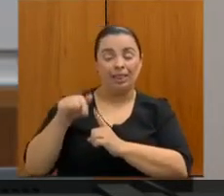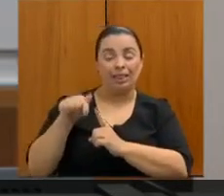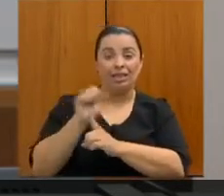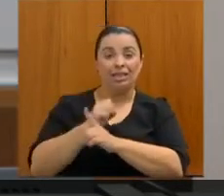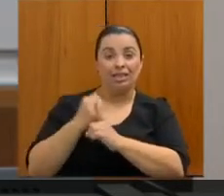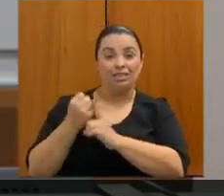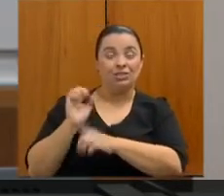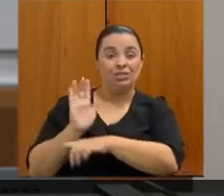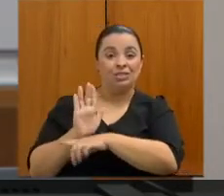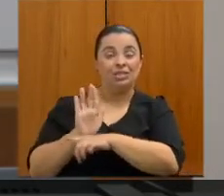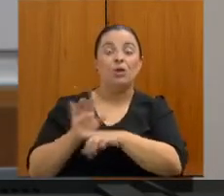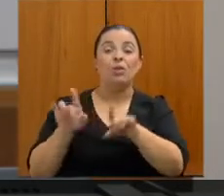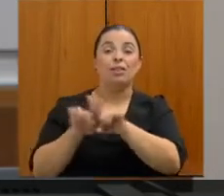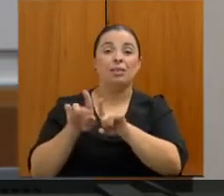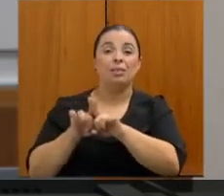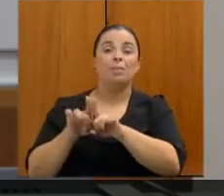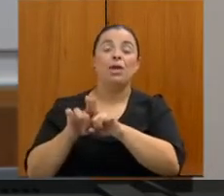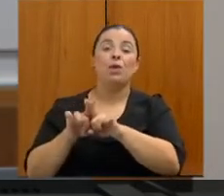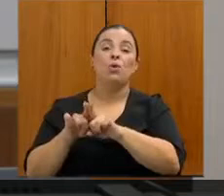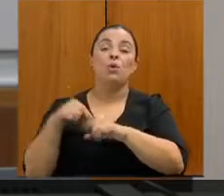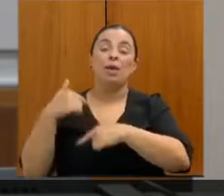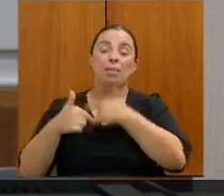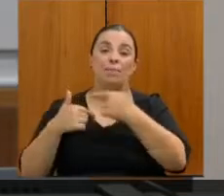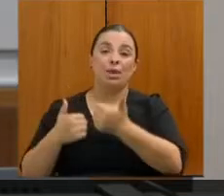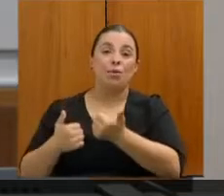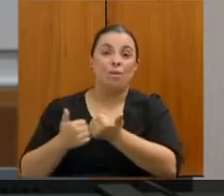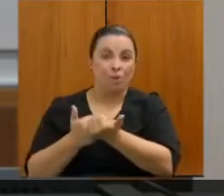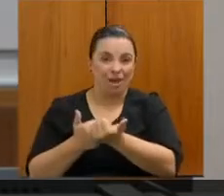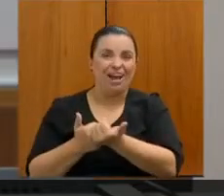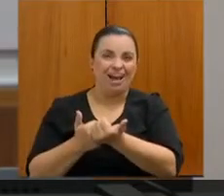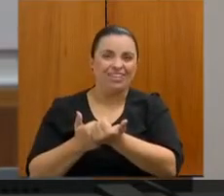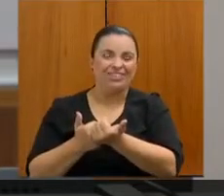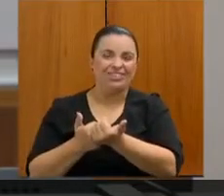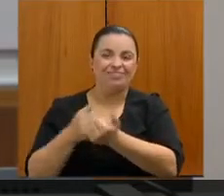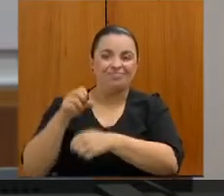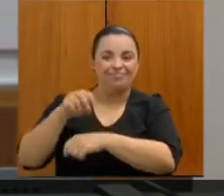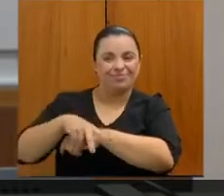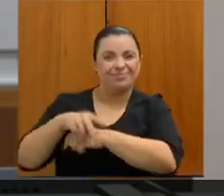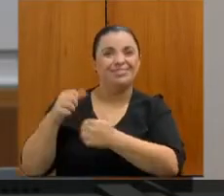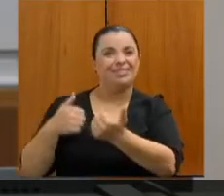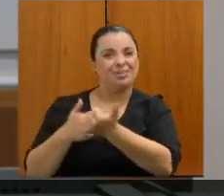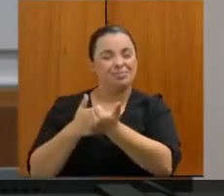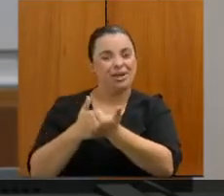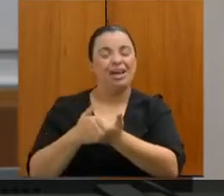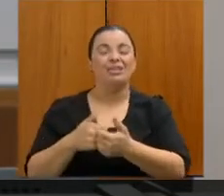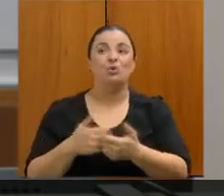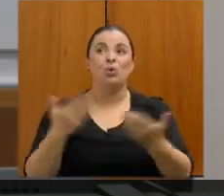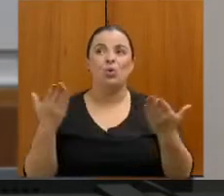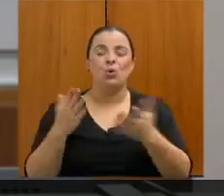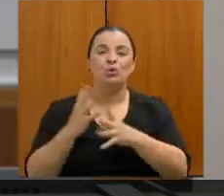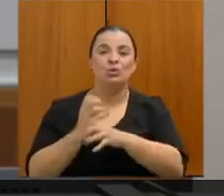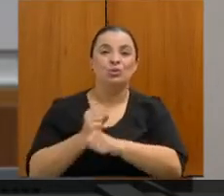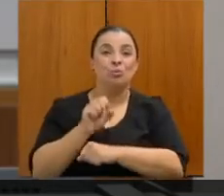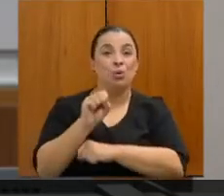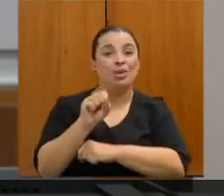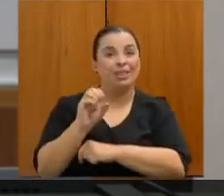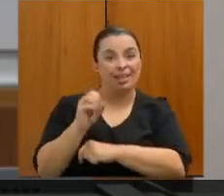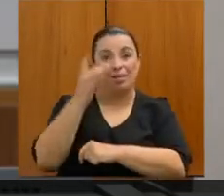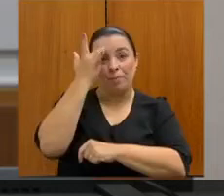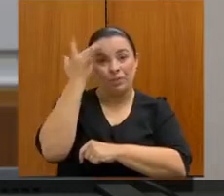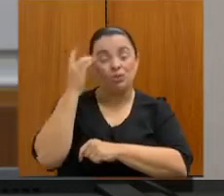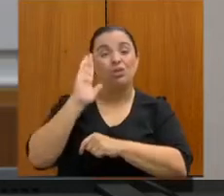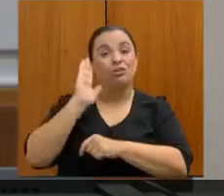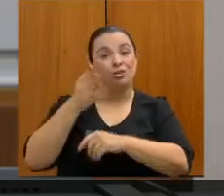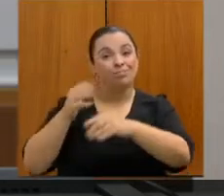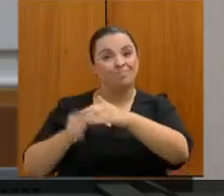também de emprego apoiado. Atualmente, a gente tem cerca de 80 usuários de pessoas